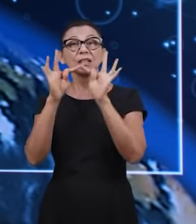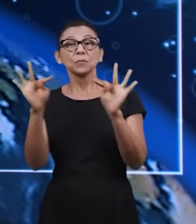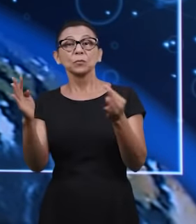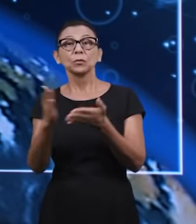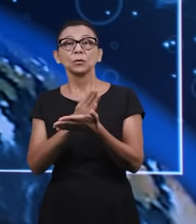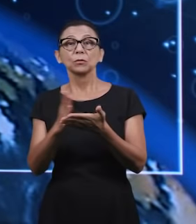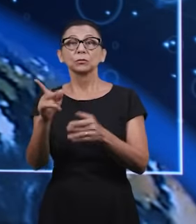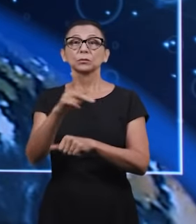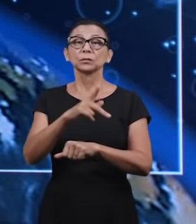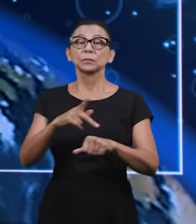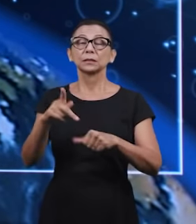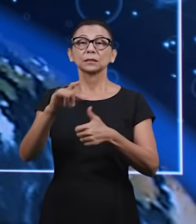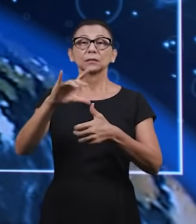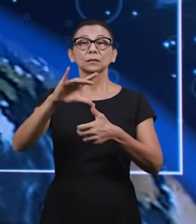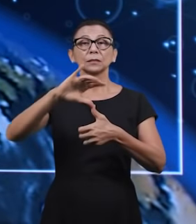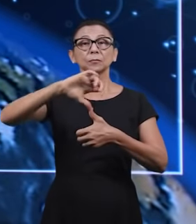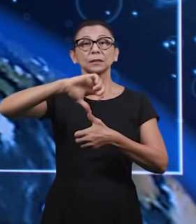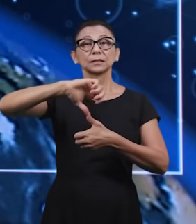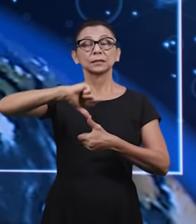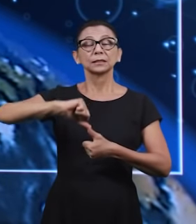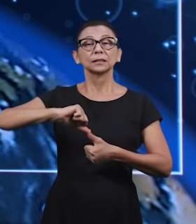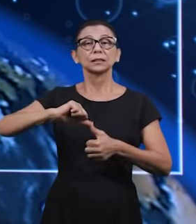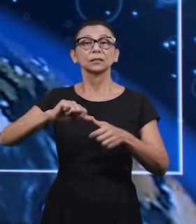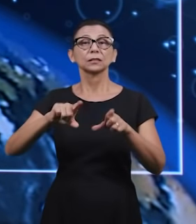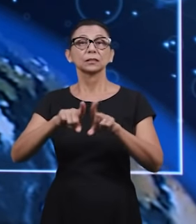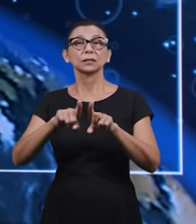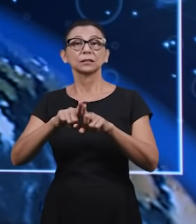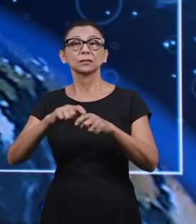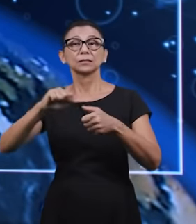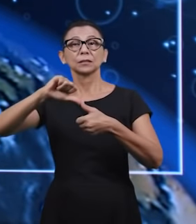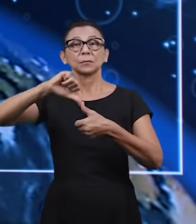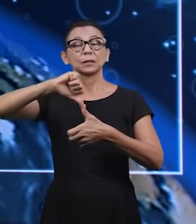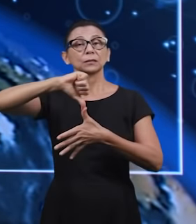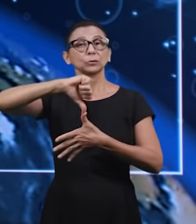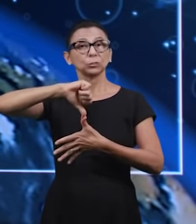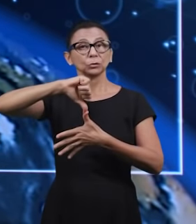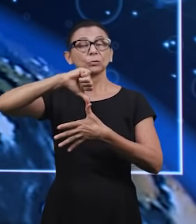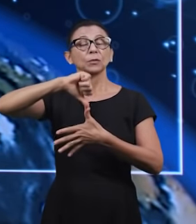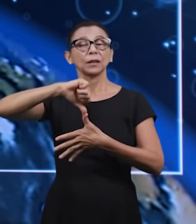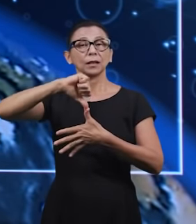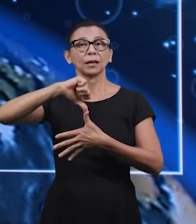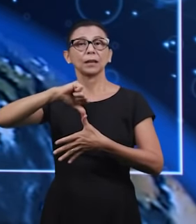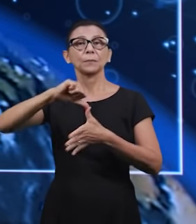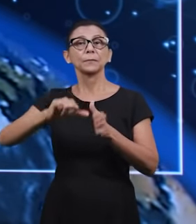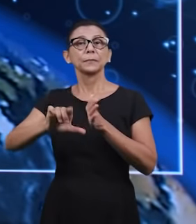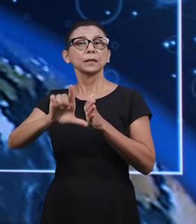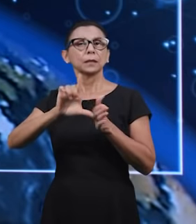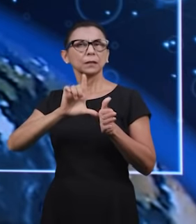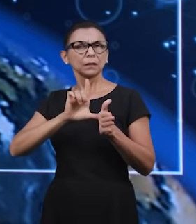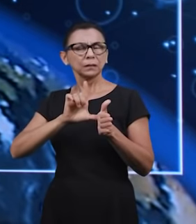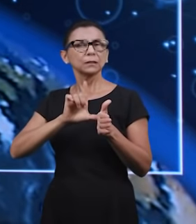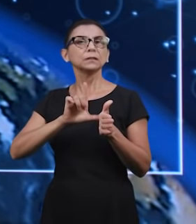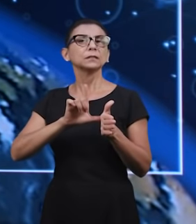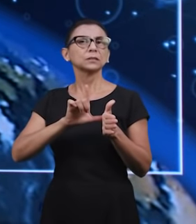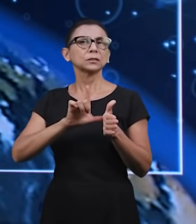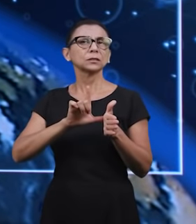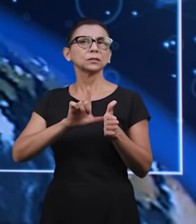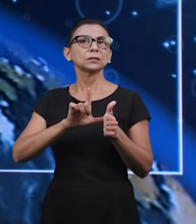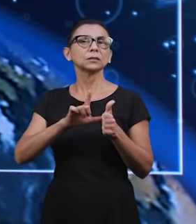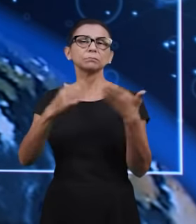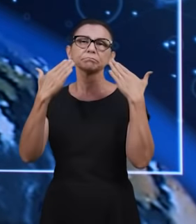testemunhos de alguns países da América Central e também da América do Sul. E antes de